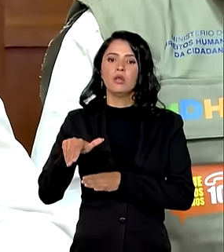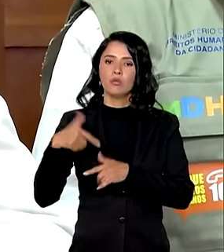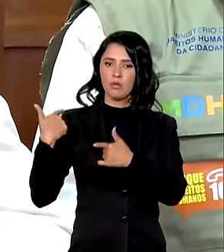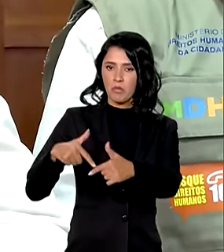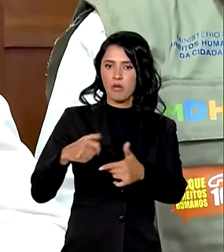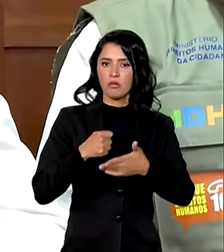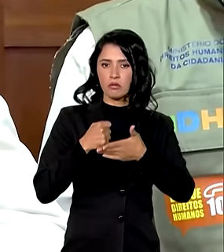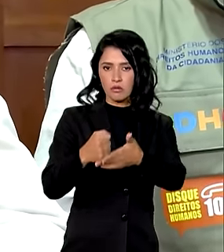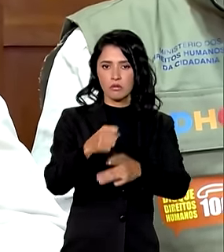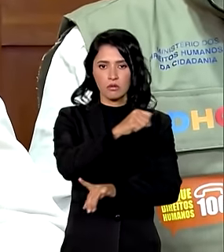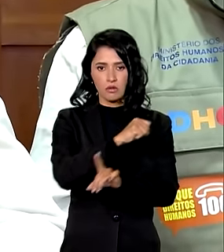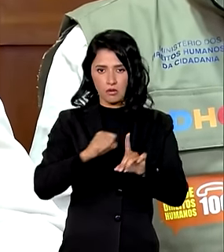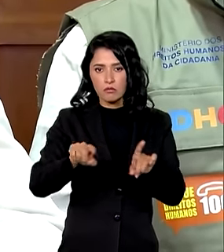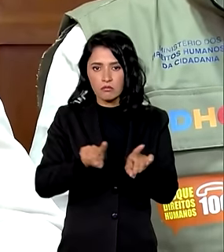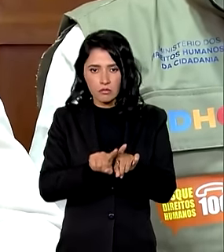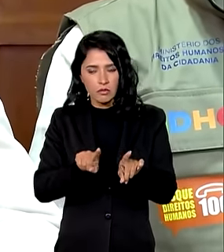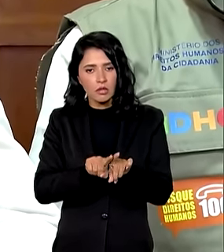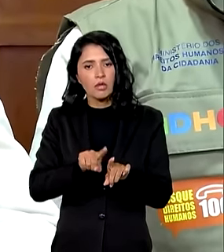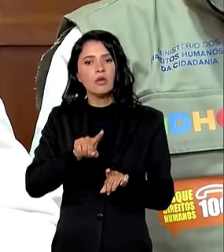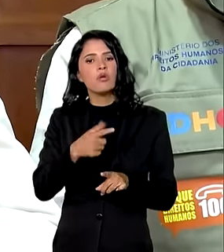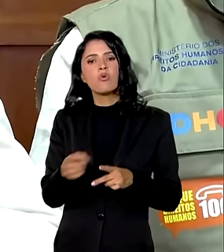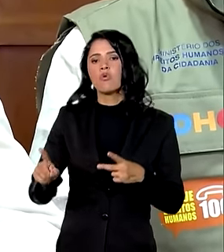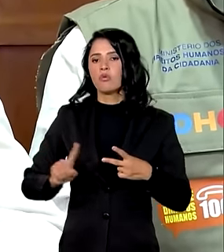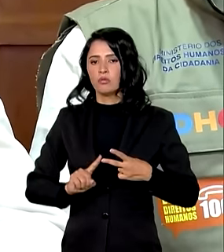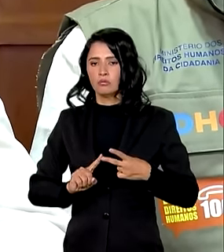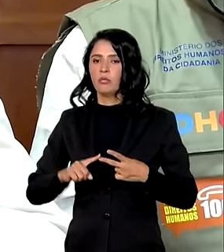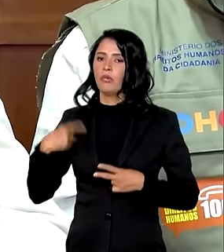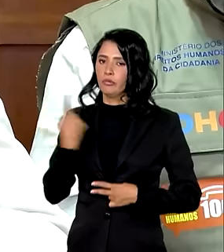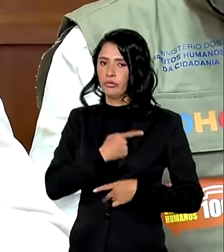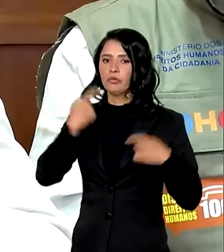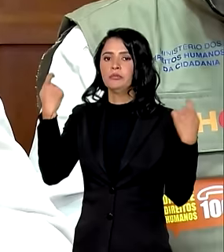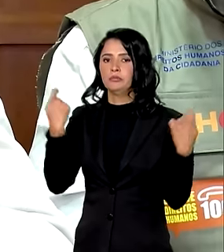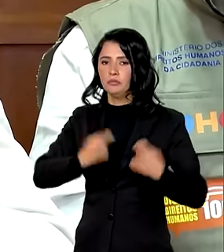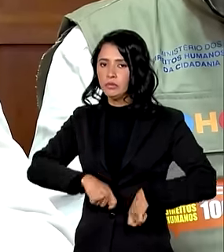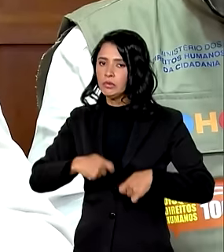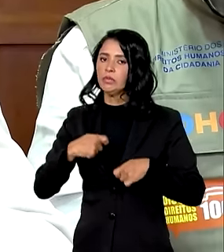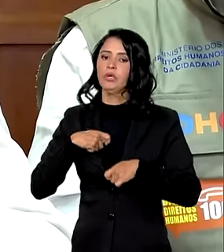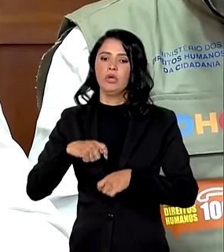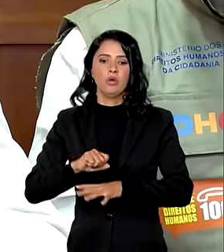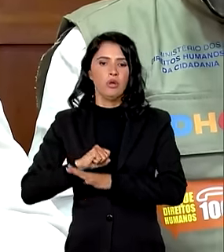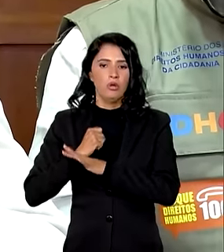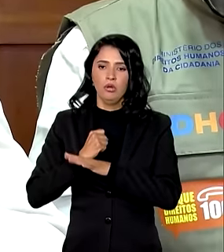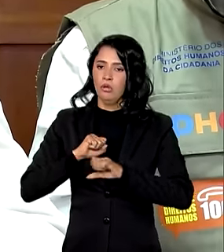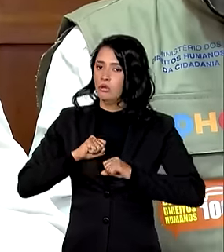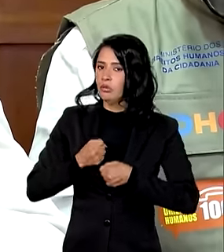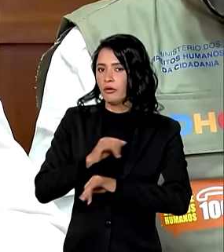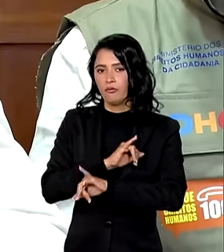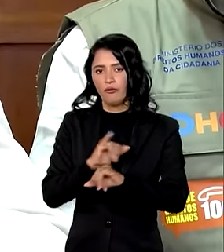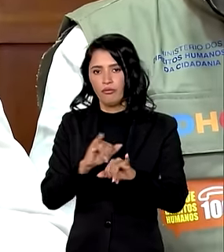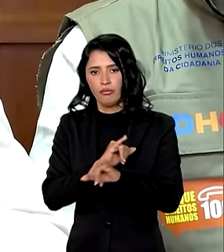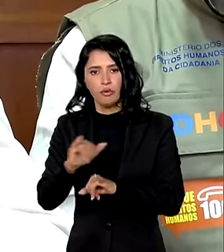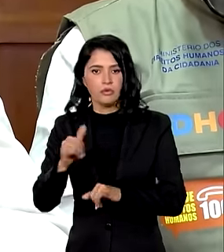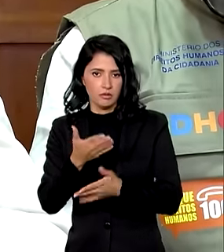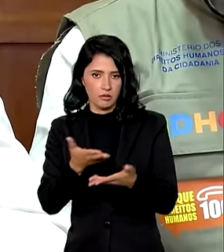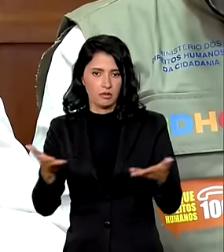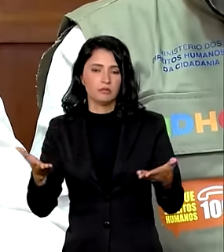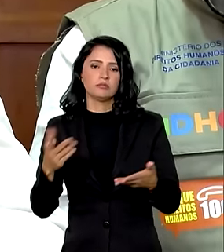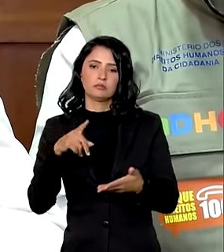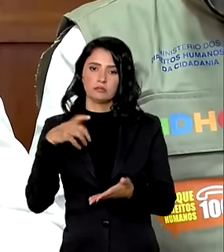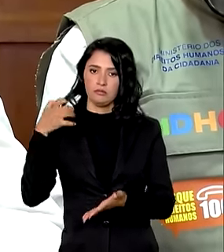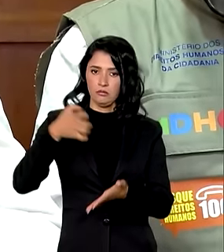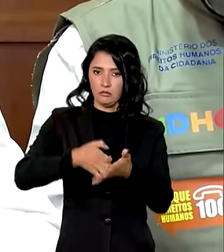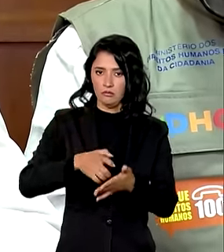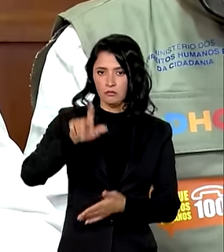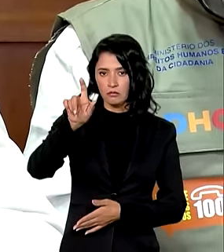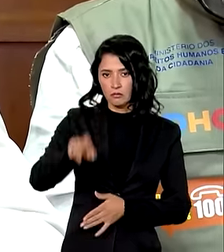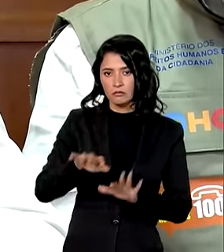e pede que a gente reforce aqui a informação que o pagamento